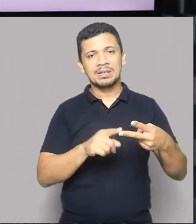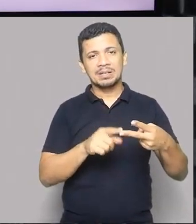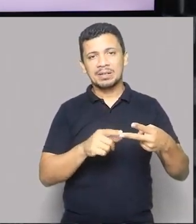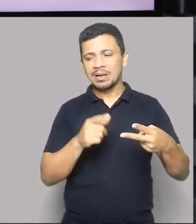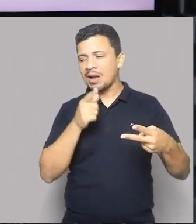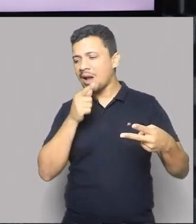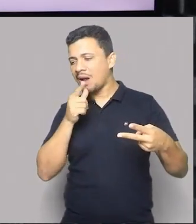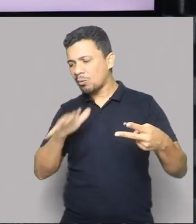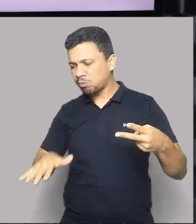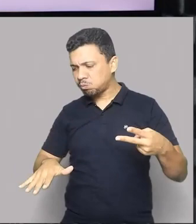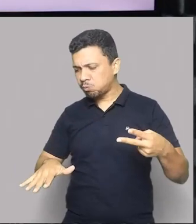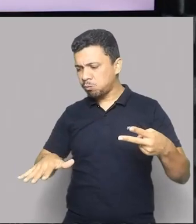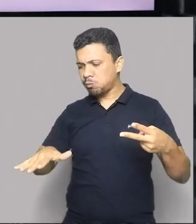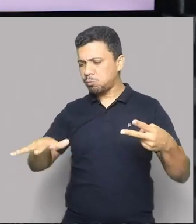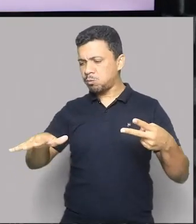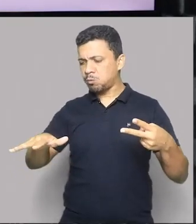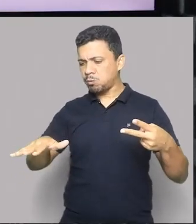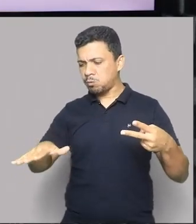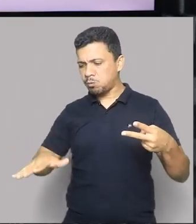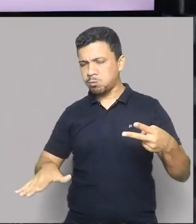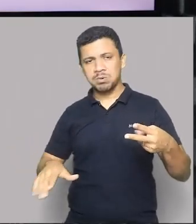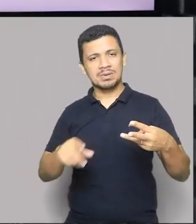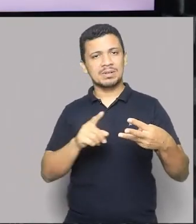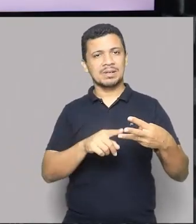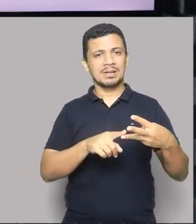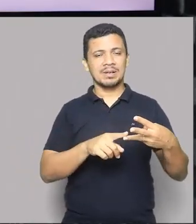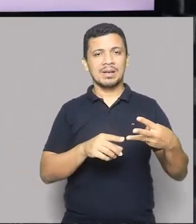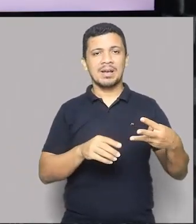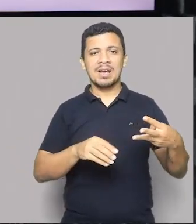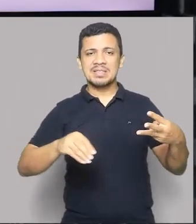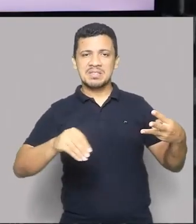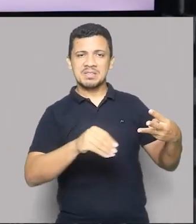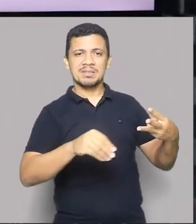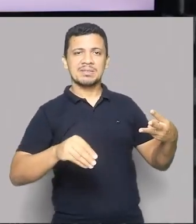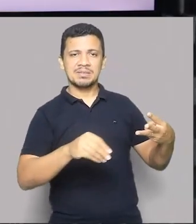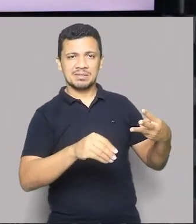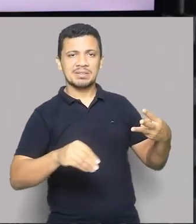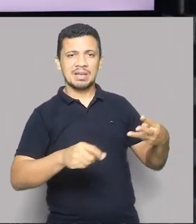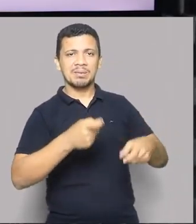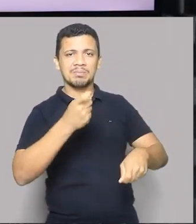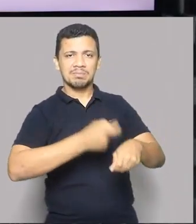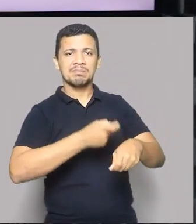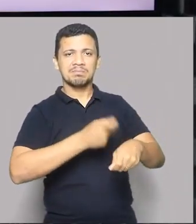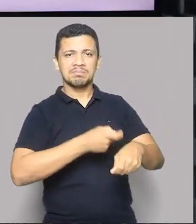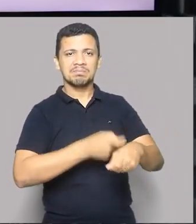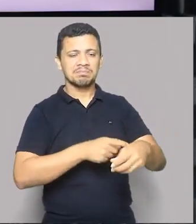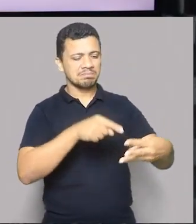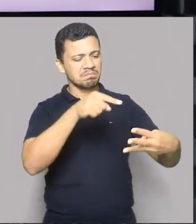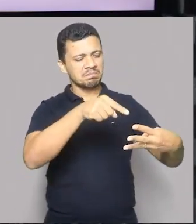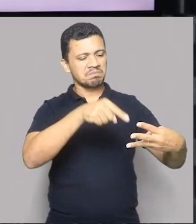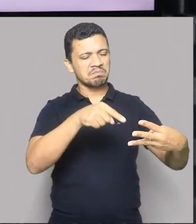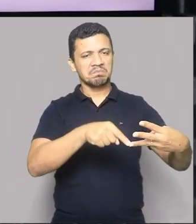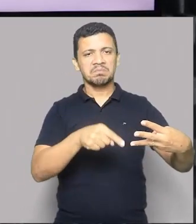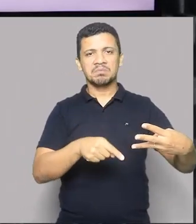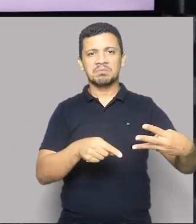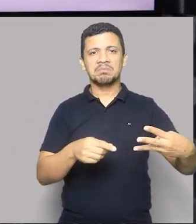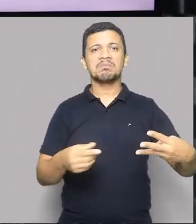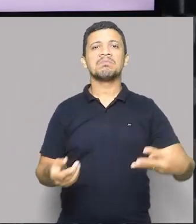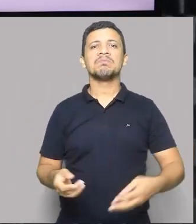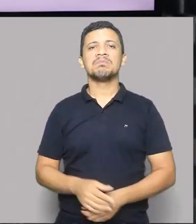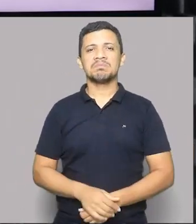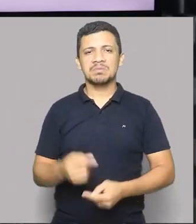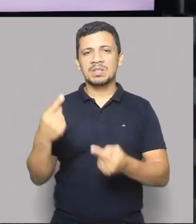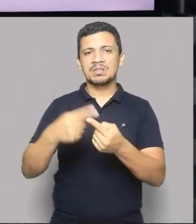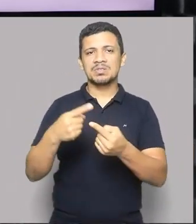periodicamente. E a área de terra firme. Então nós temos essa divisão, dessa exuberância, desse tipo de bioma.